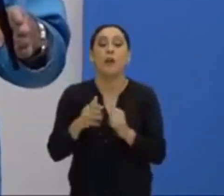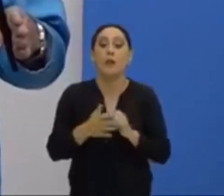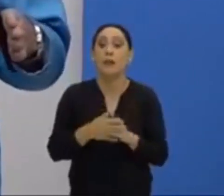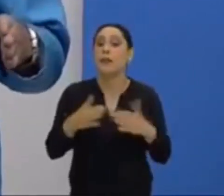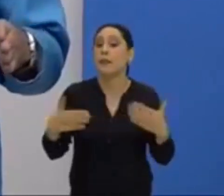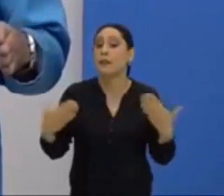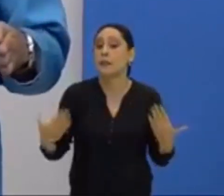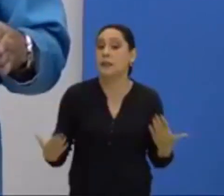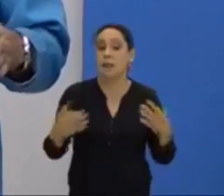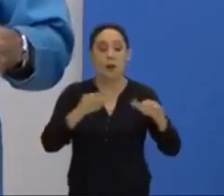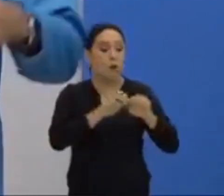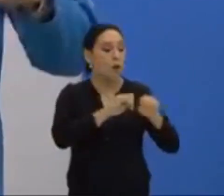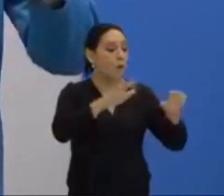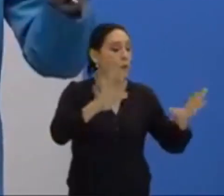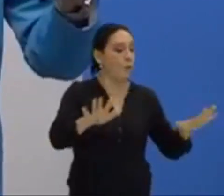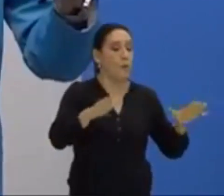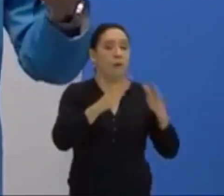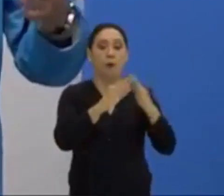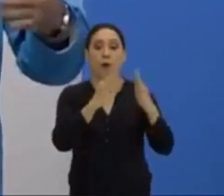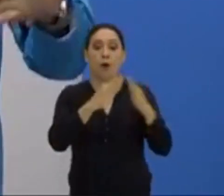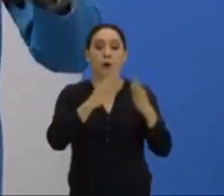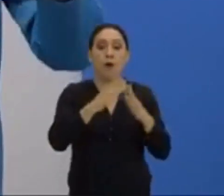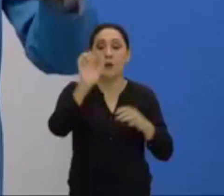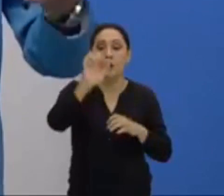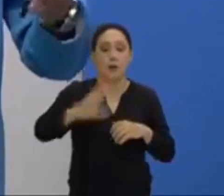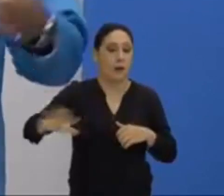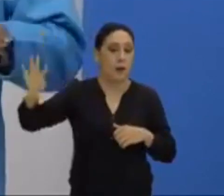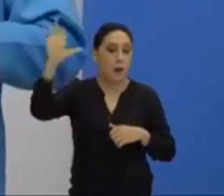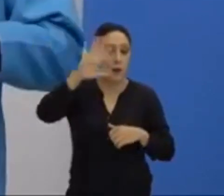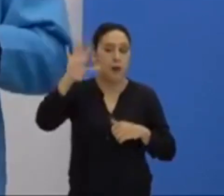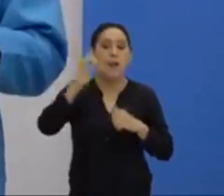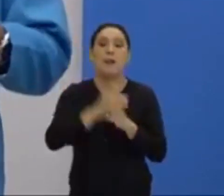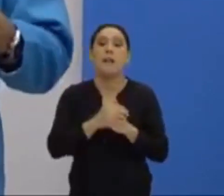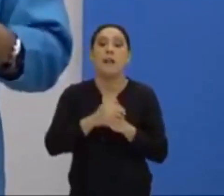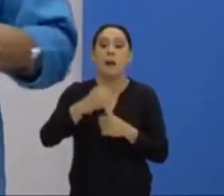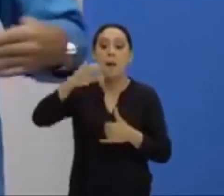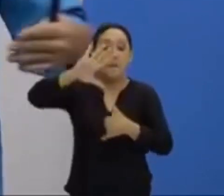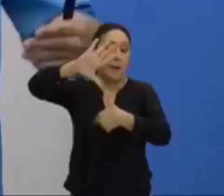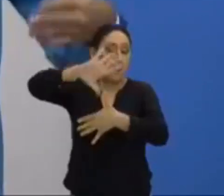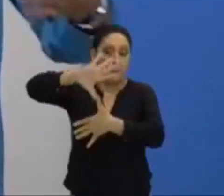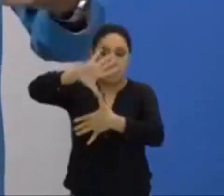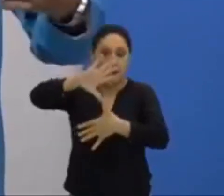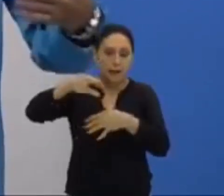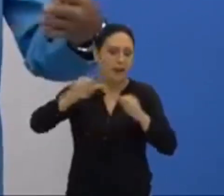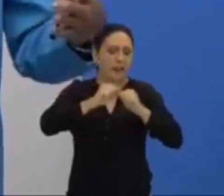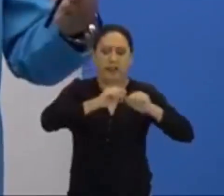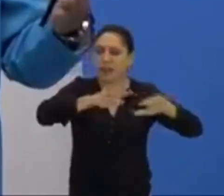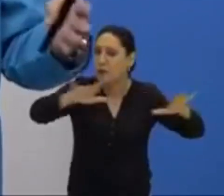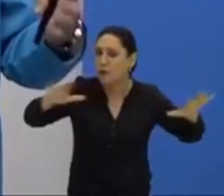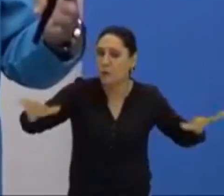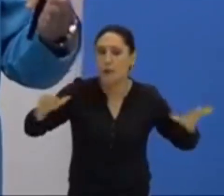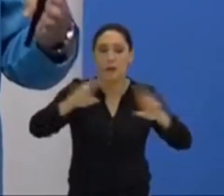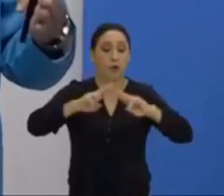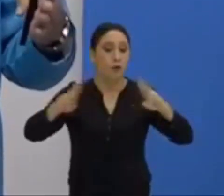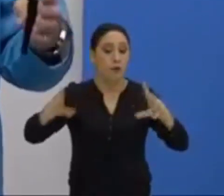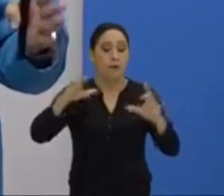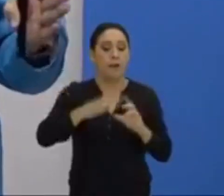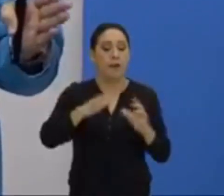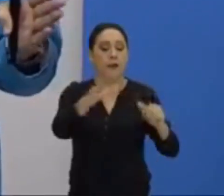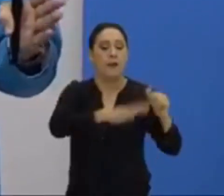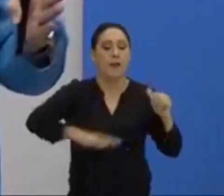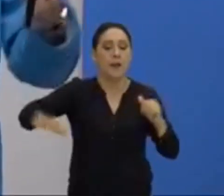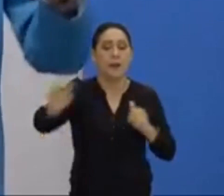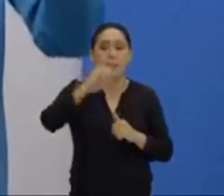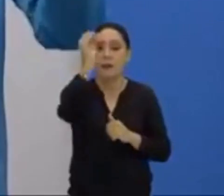Ou seja, migraram para a Europa, para a Ásia, para a América, ou seja, se espalharam por diferentes áreas do território